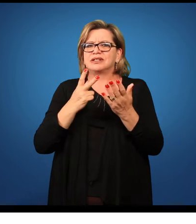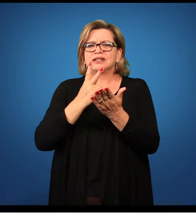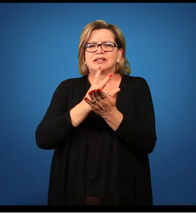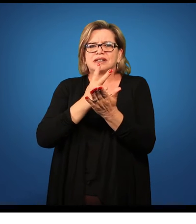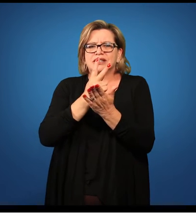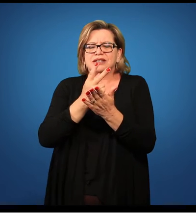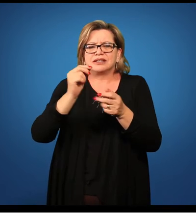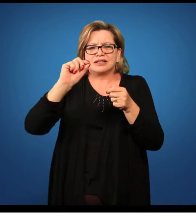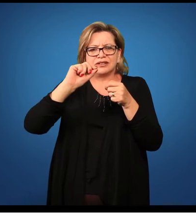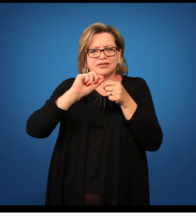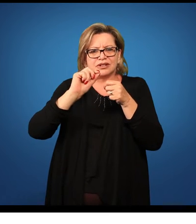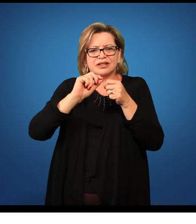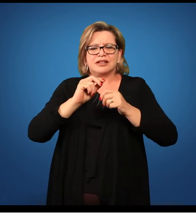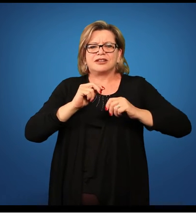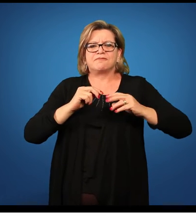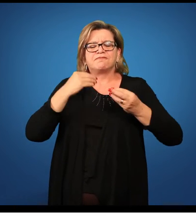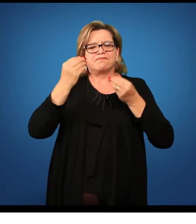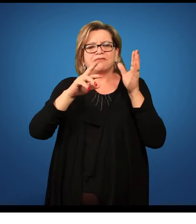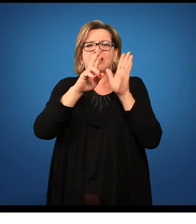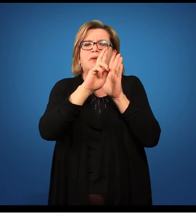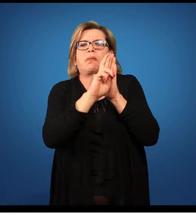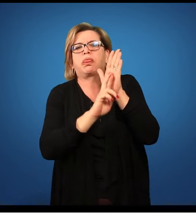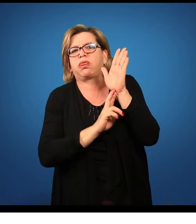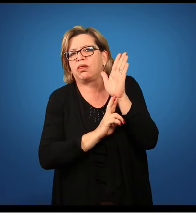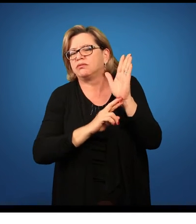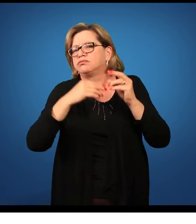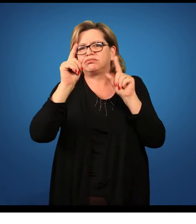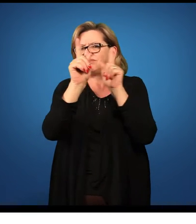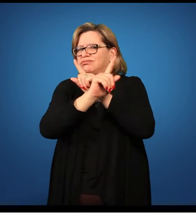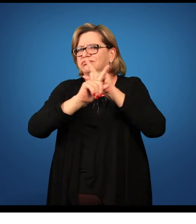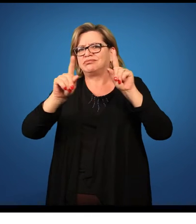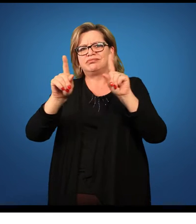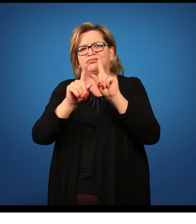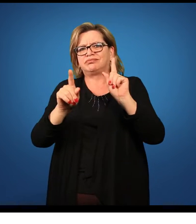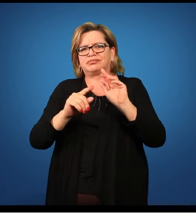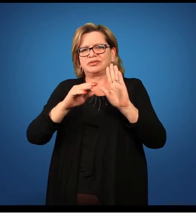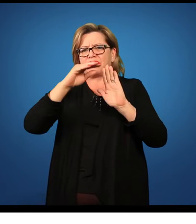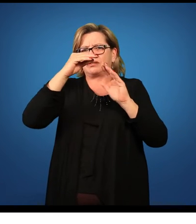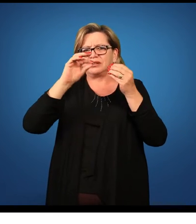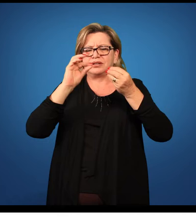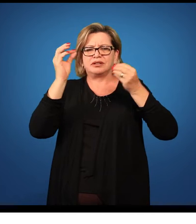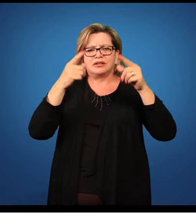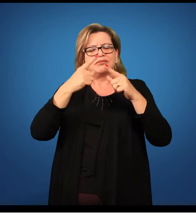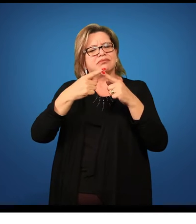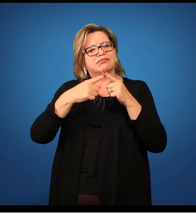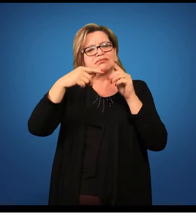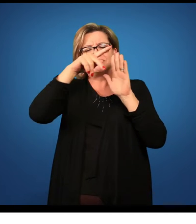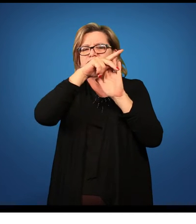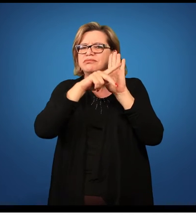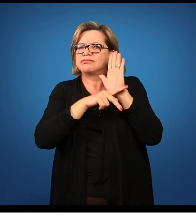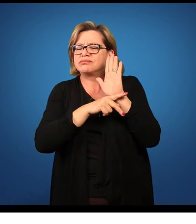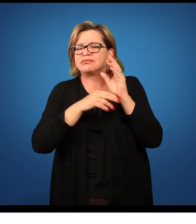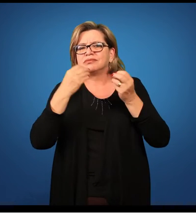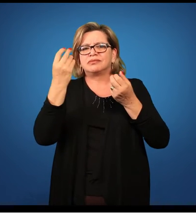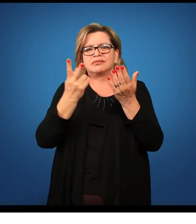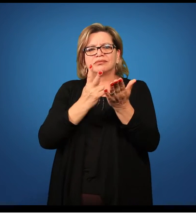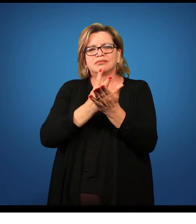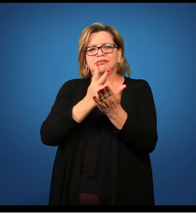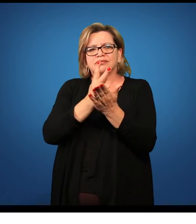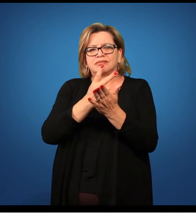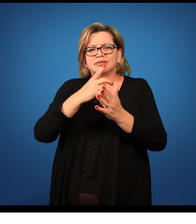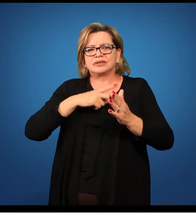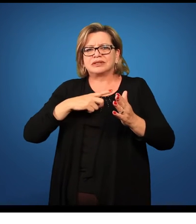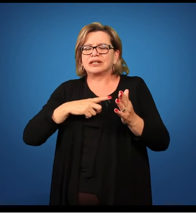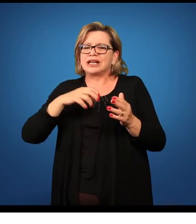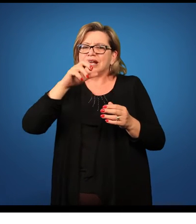ficar fazendo todo um relatório, tá? Porque o plano de aula, geralmente, nós temos